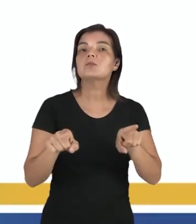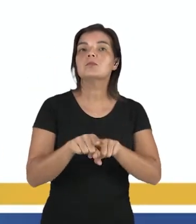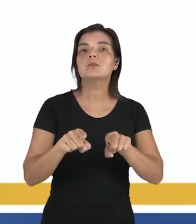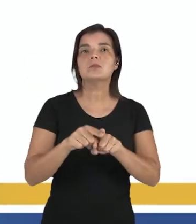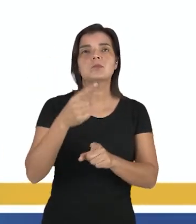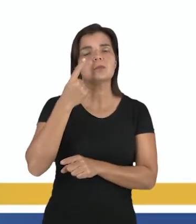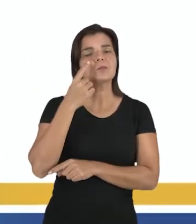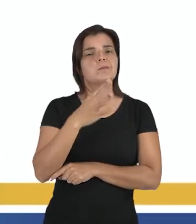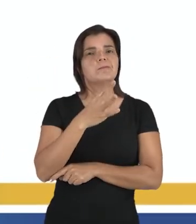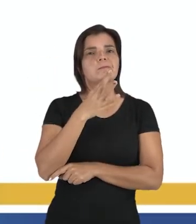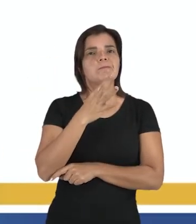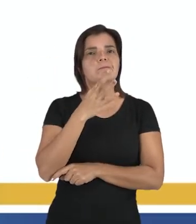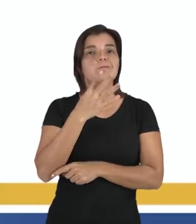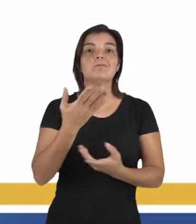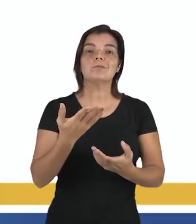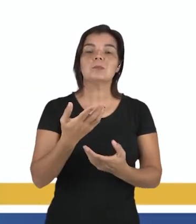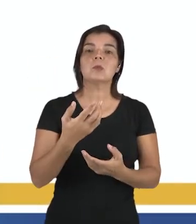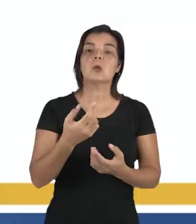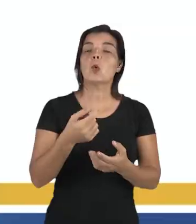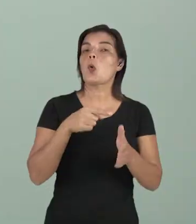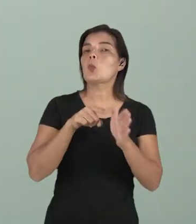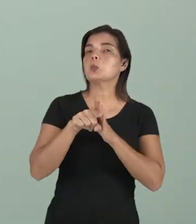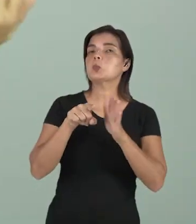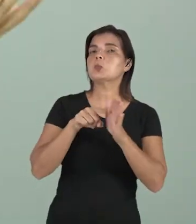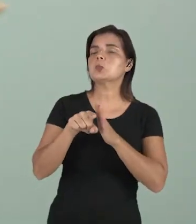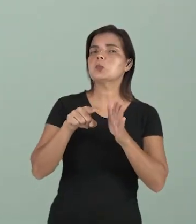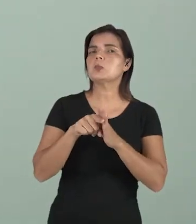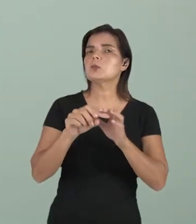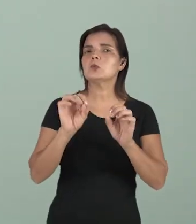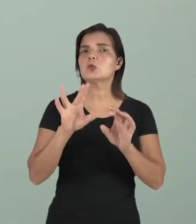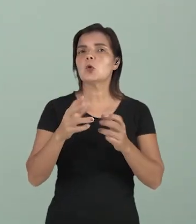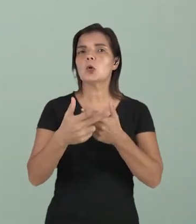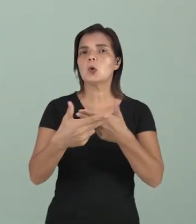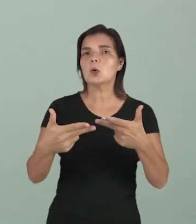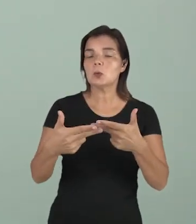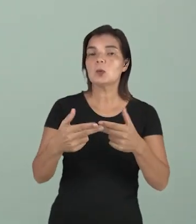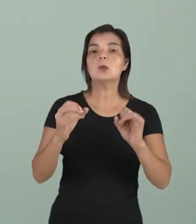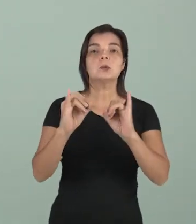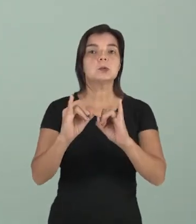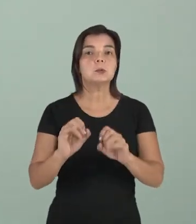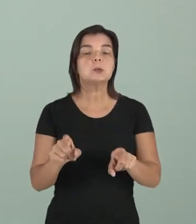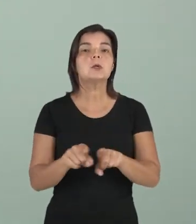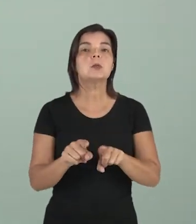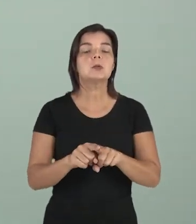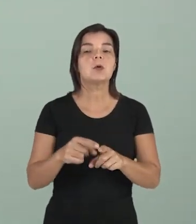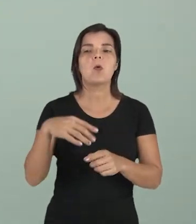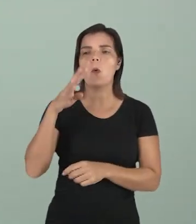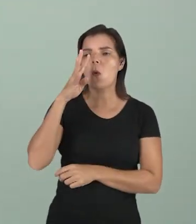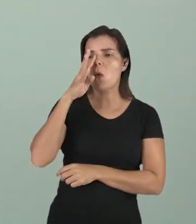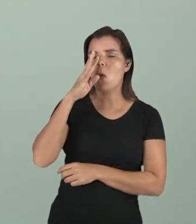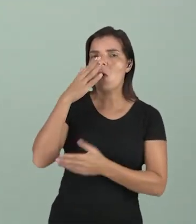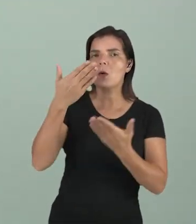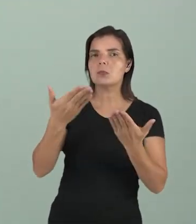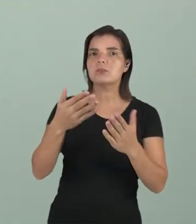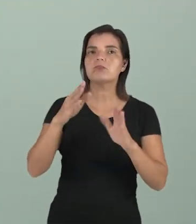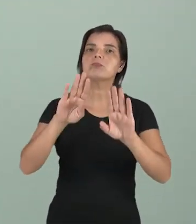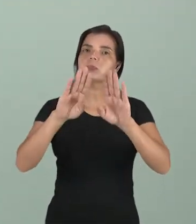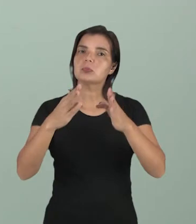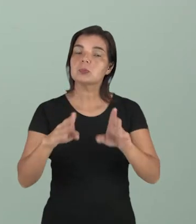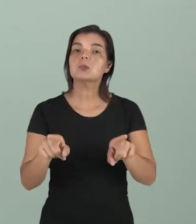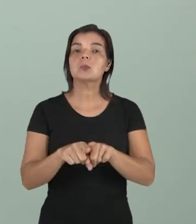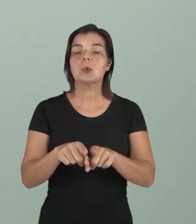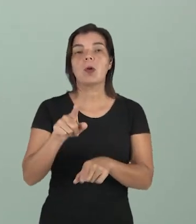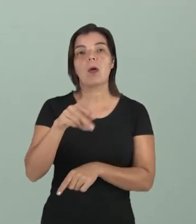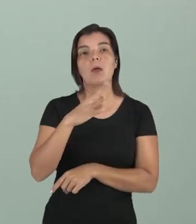concebia um conhecimento como especulativo, uma contemplação da obra divina, eu aprecio a criação divina,